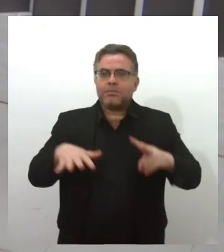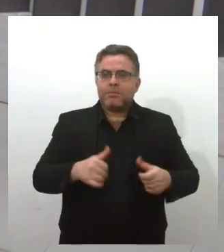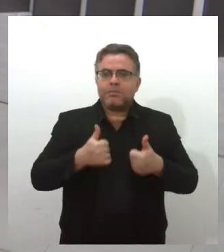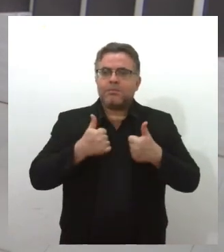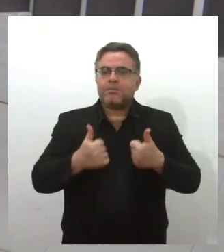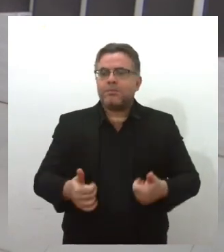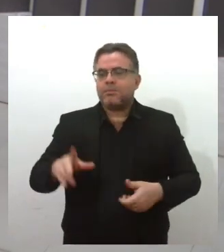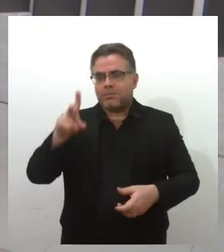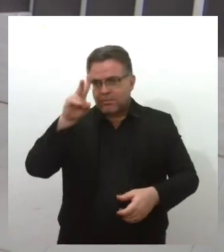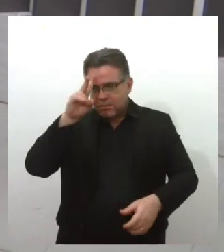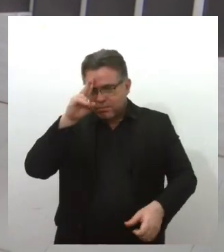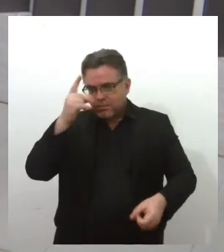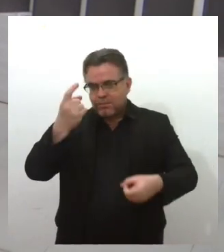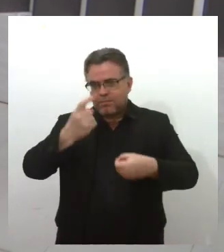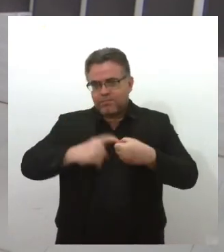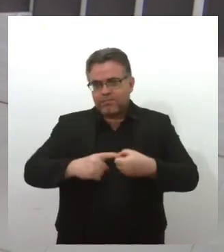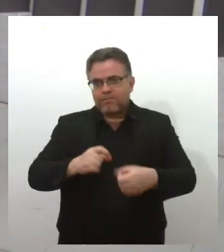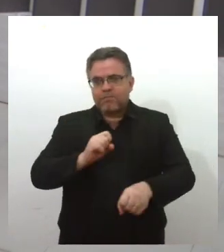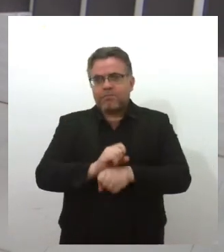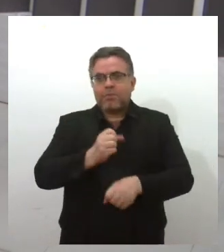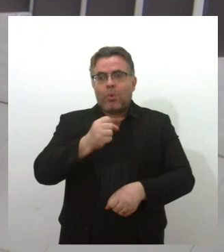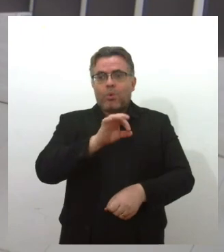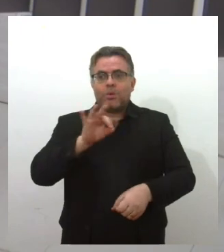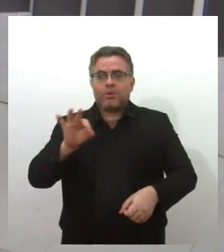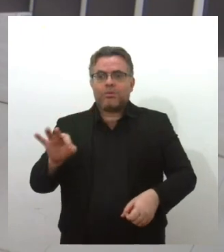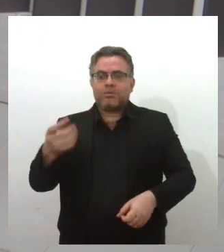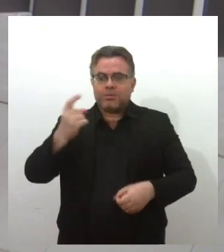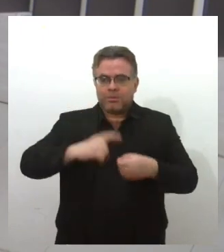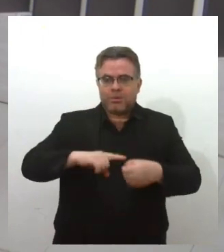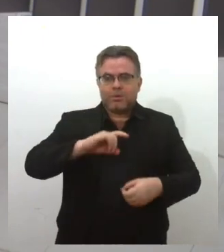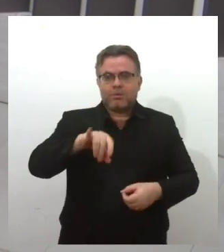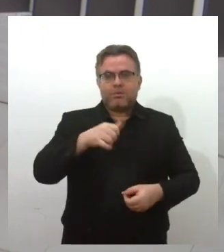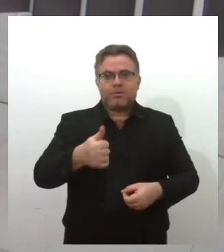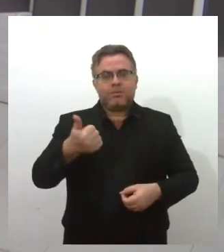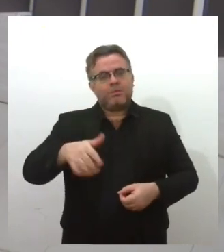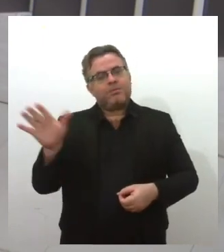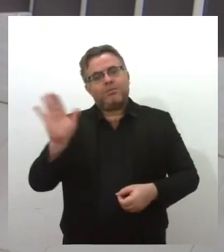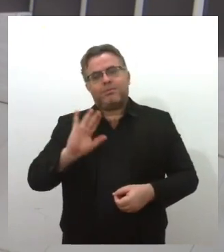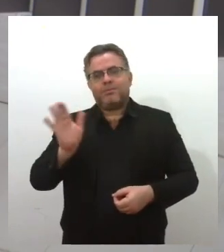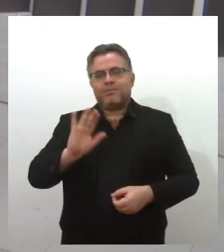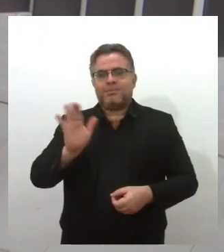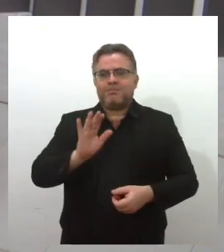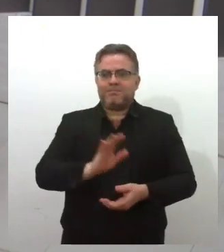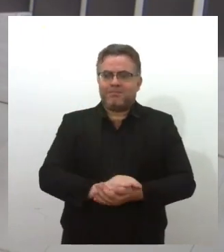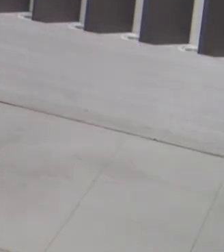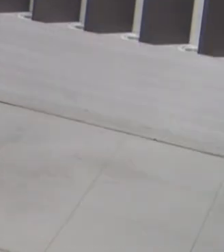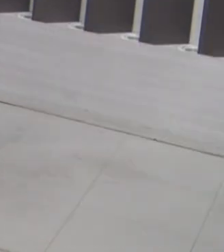espero segunda-feira às 8 horas da manhã com mais um Jornal da Lese 1ª edição. Tchau, tchau, se cuidem!